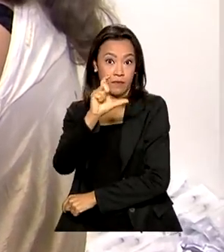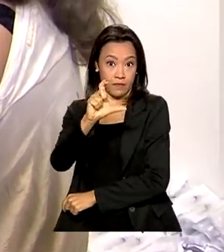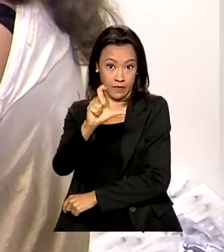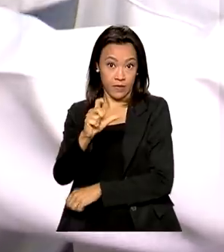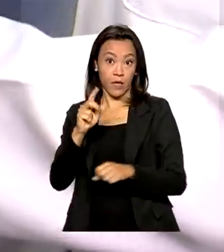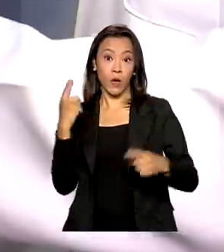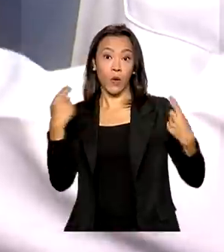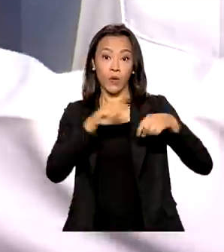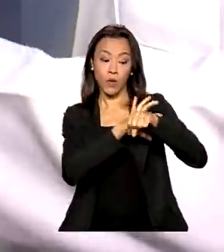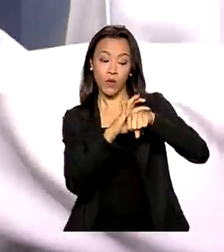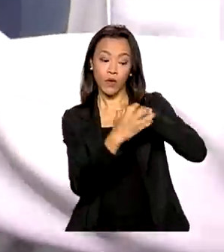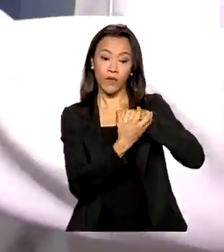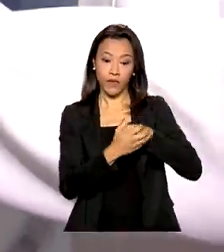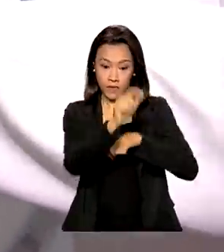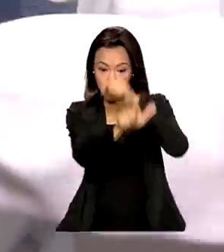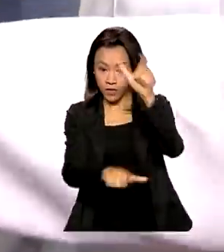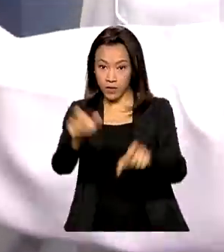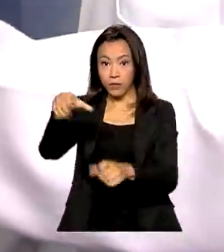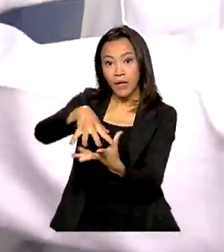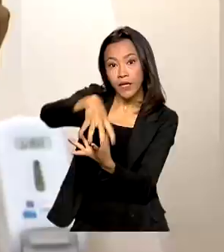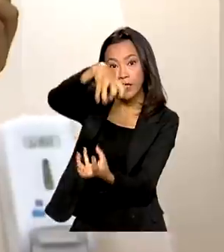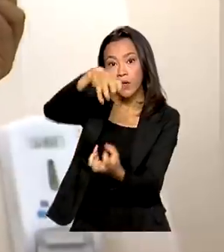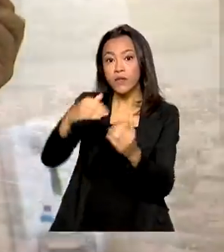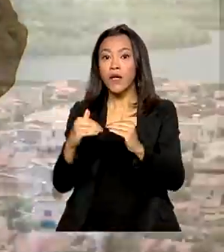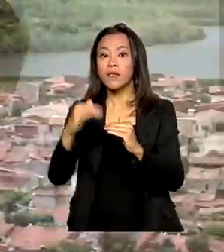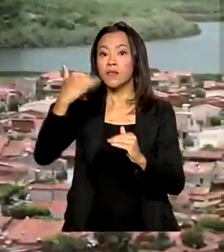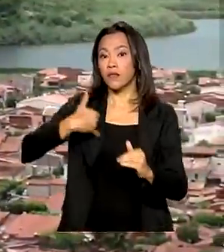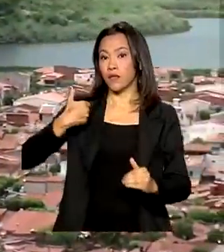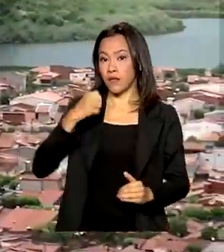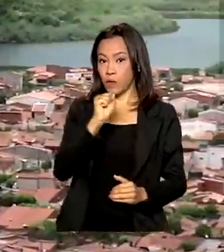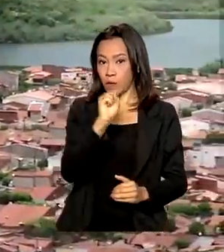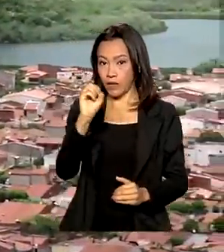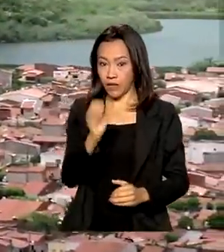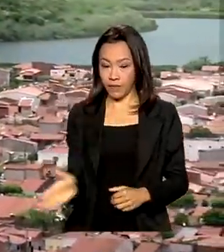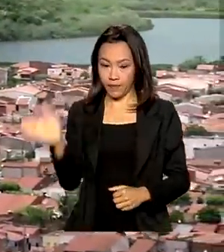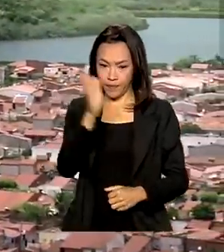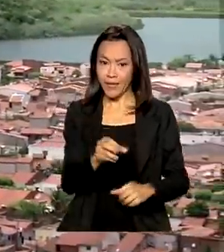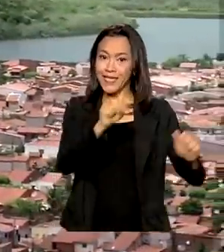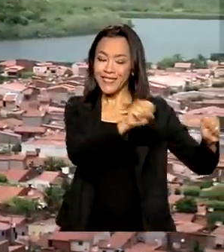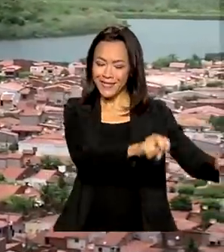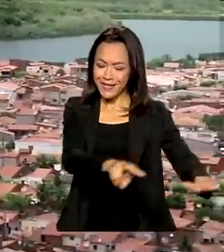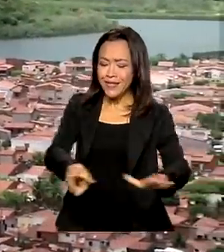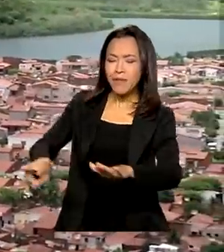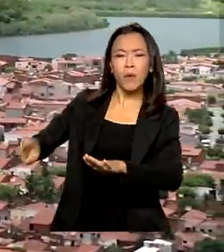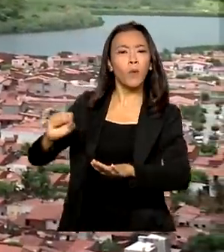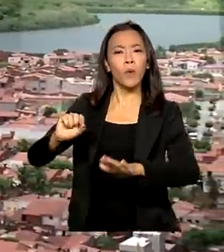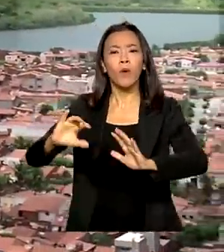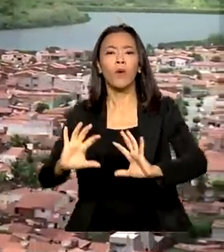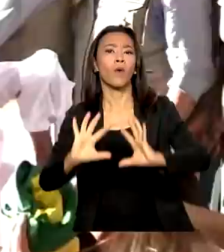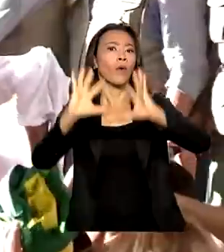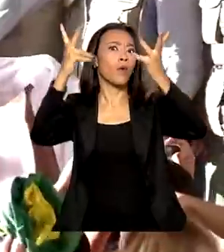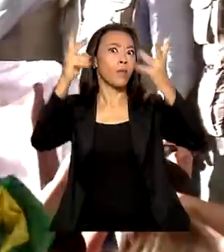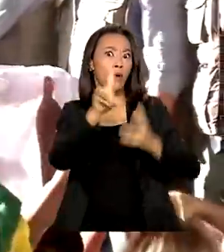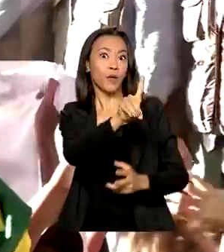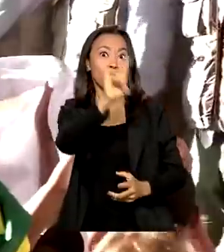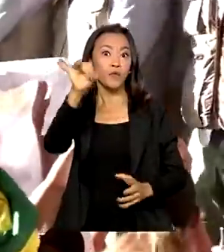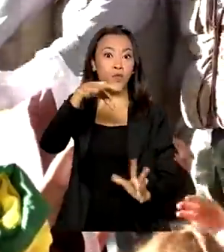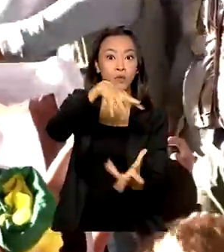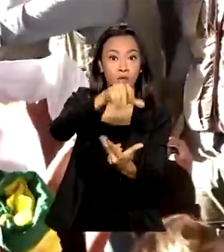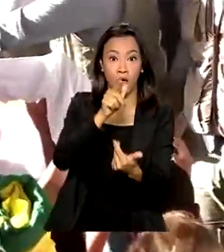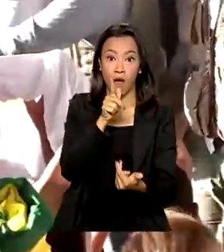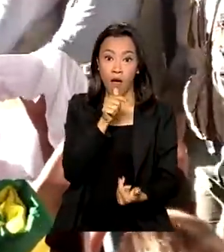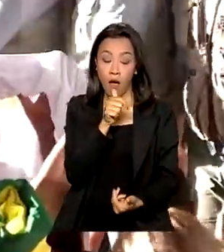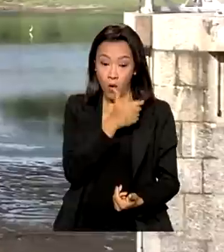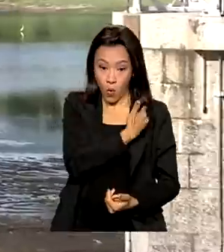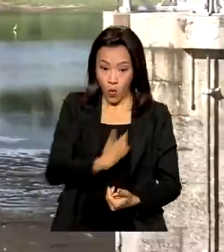para idosos acima de 80 anos. Na semana em que se comemora o Dia Mundial da Água, o governo federal